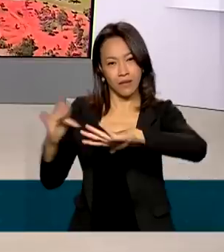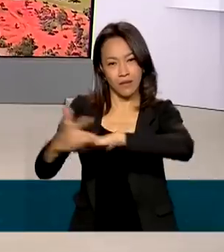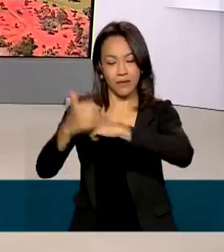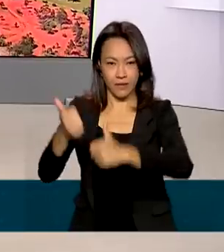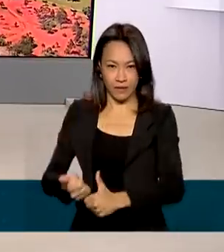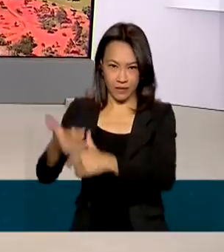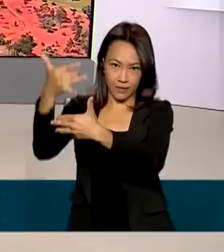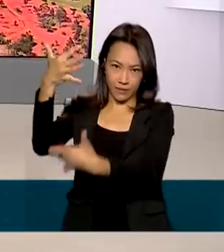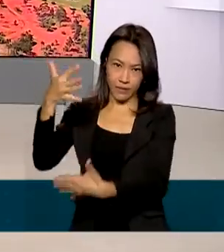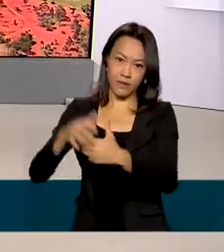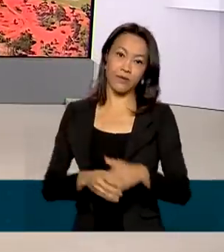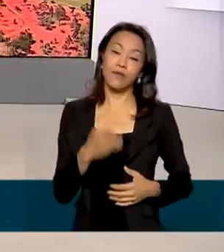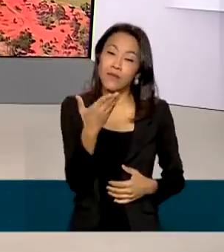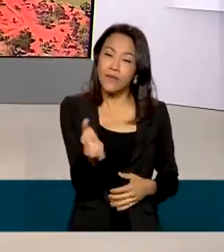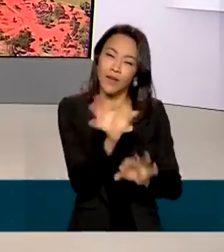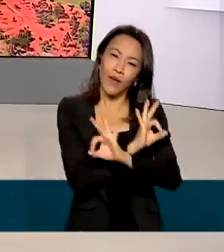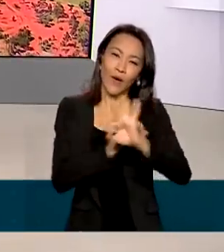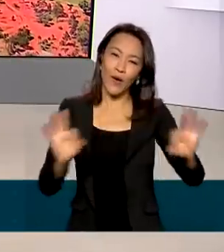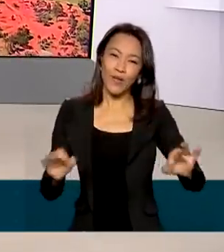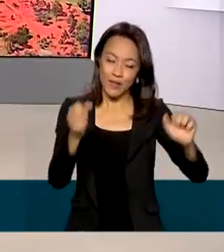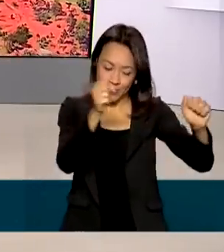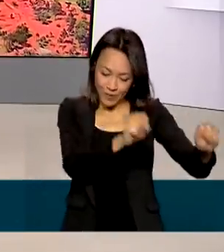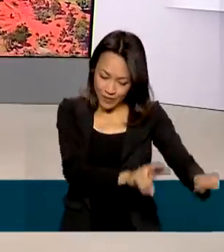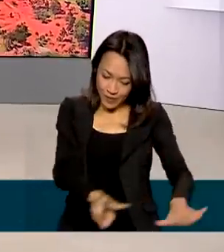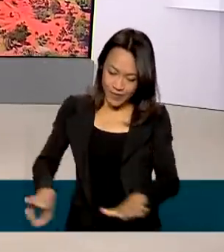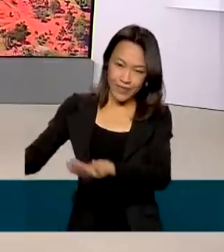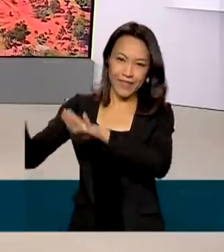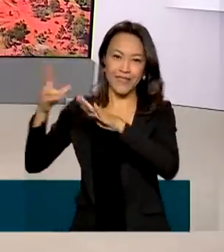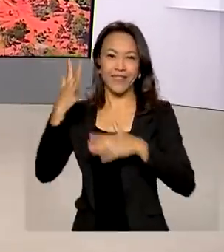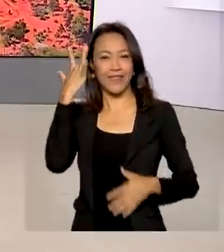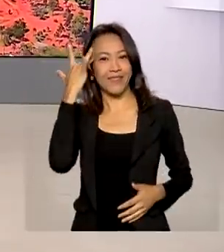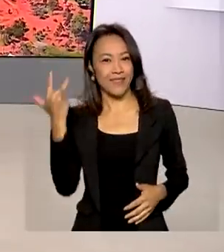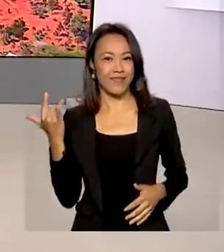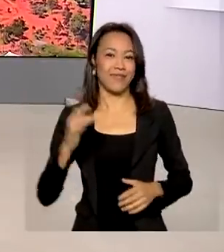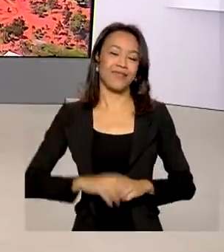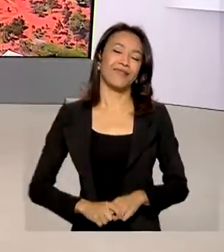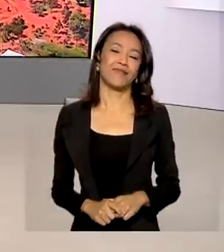da TV Brasil. Para você, um ótimo início de semana e até amanhã.